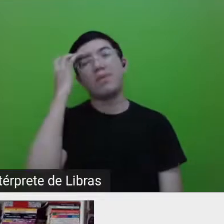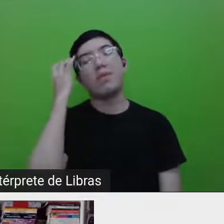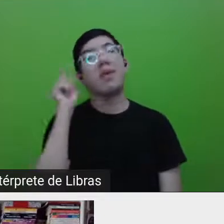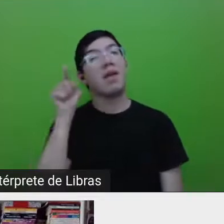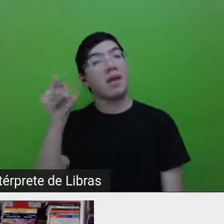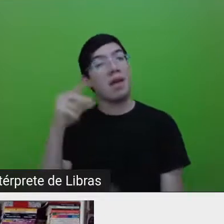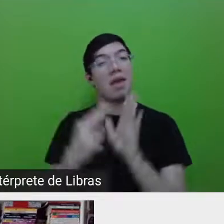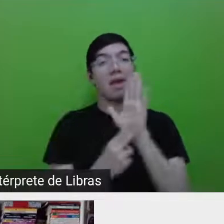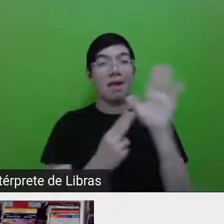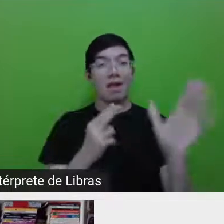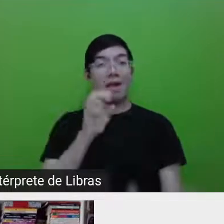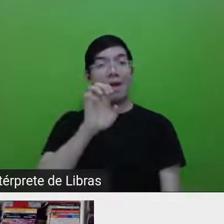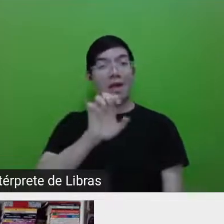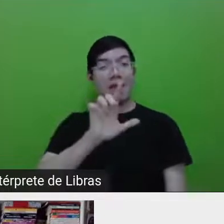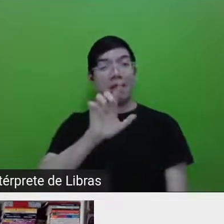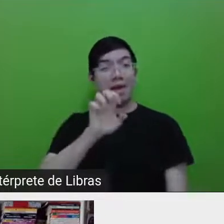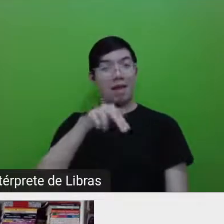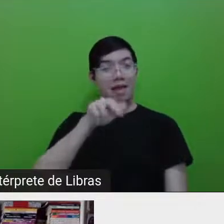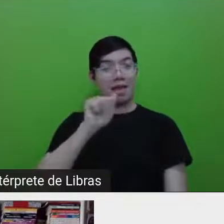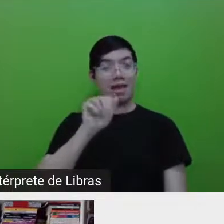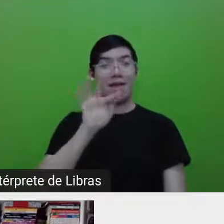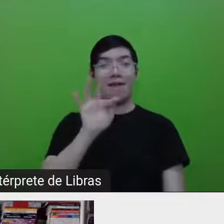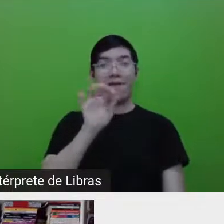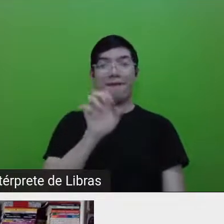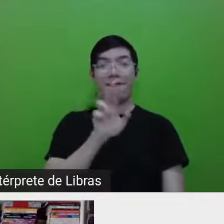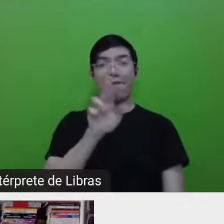escritora que mexe muito comigo.